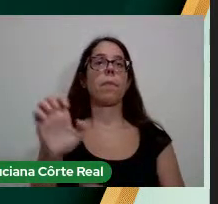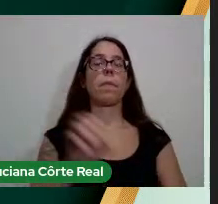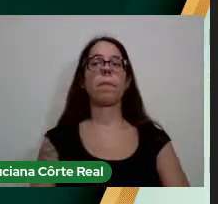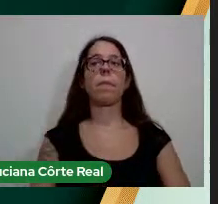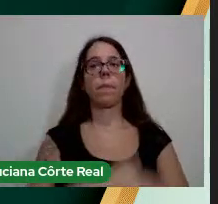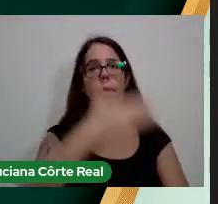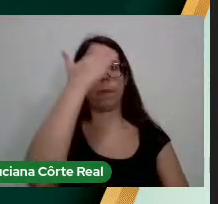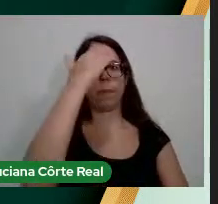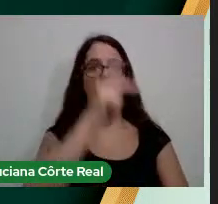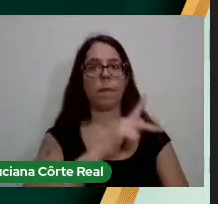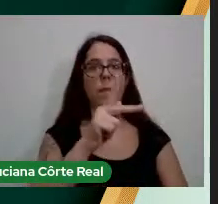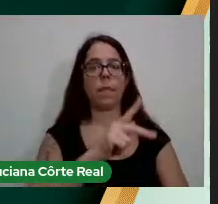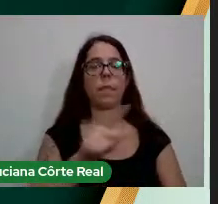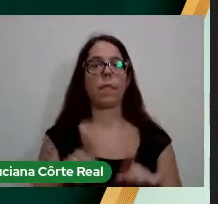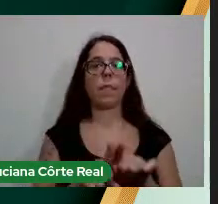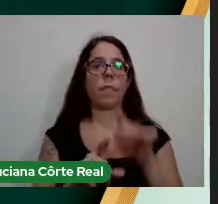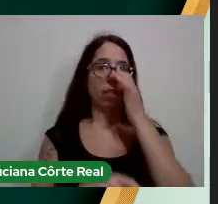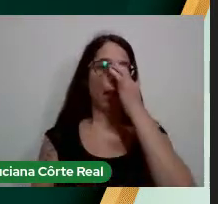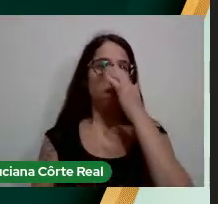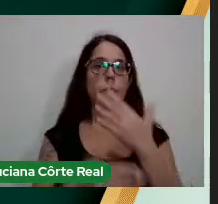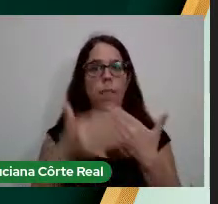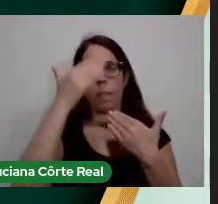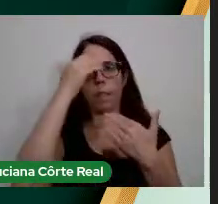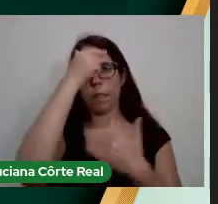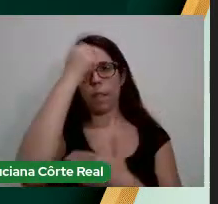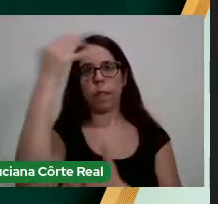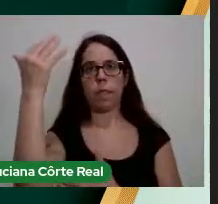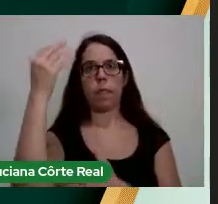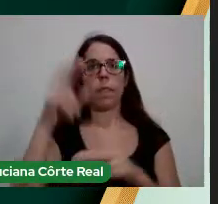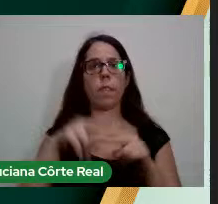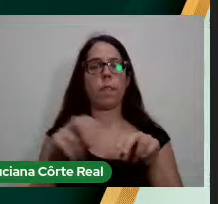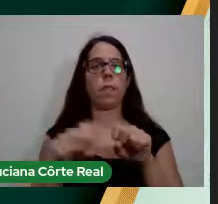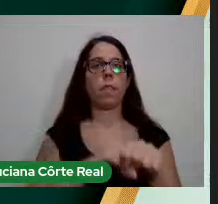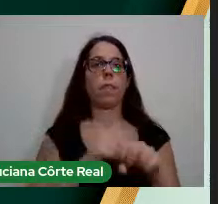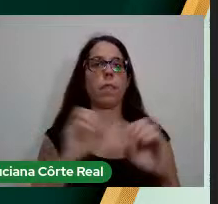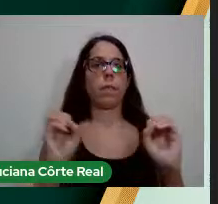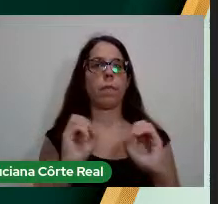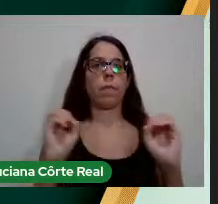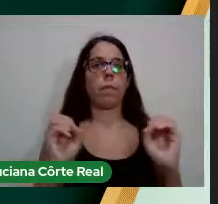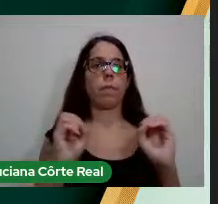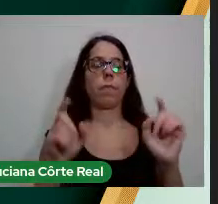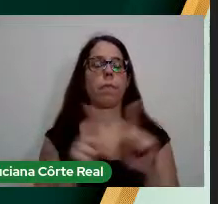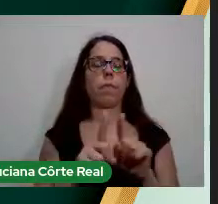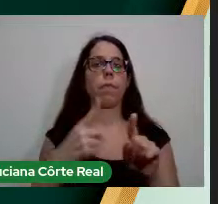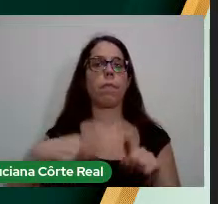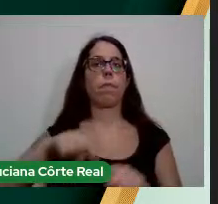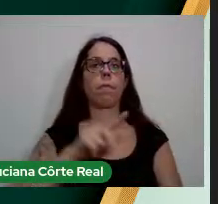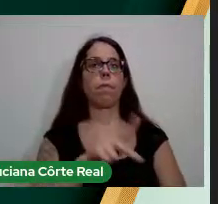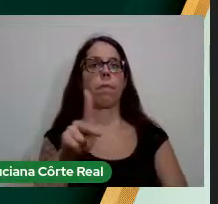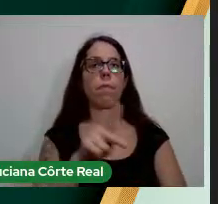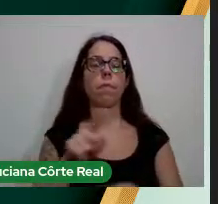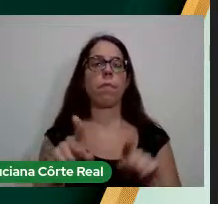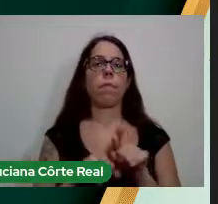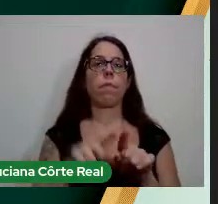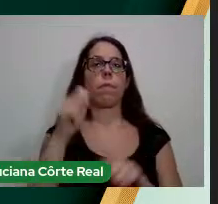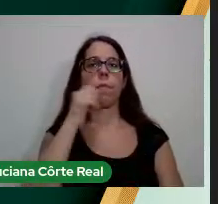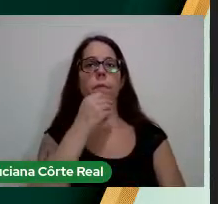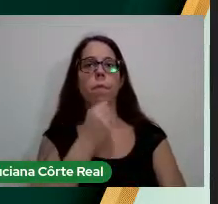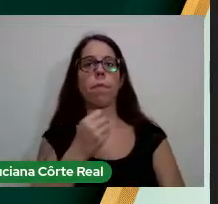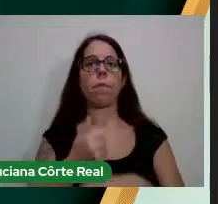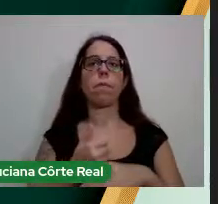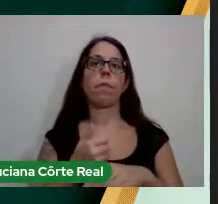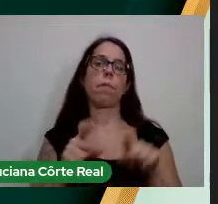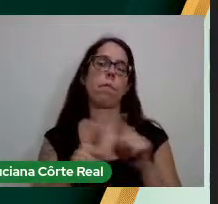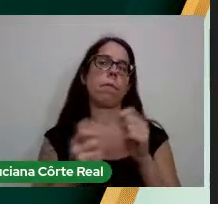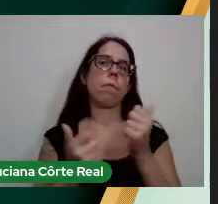Obrigada, professor Agradeço a Unicampo pela formação de excelência Aos nossos professores, professoras, tutores e